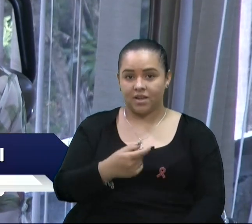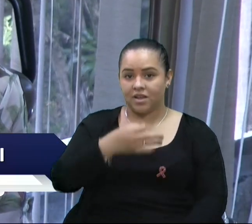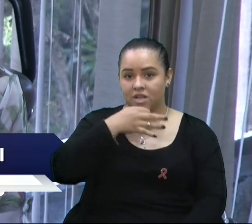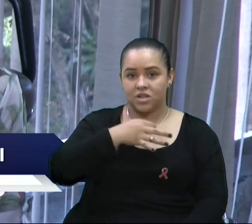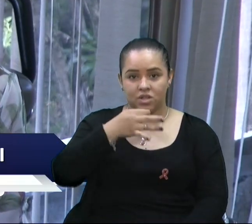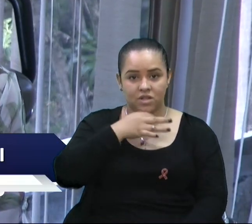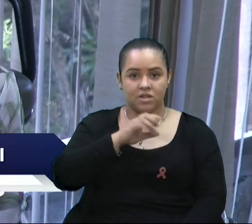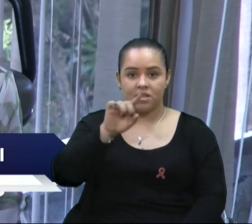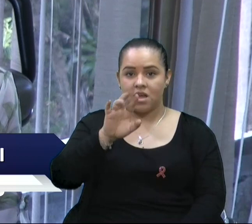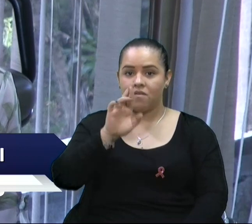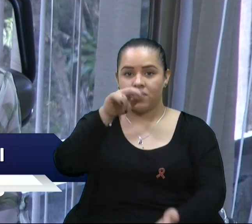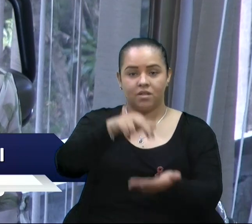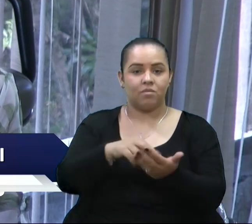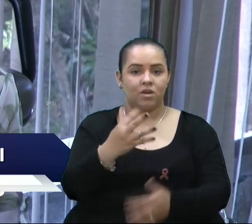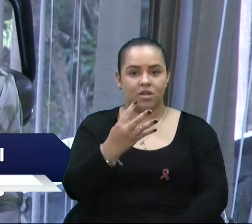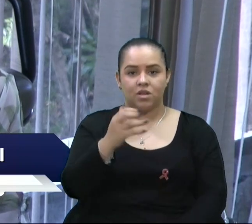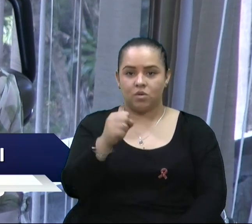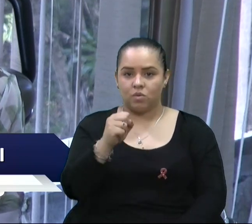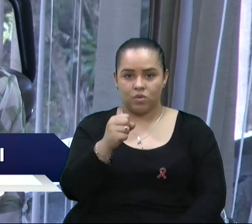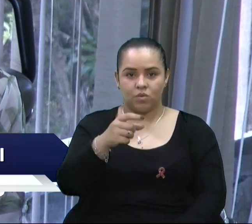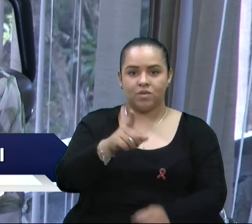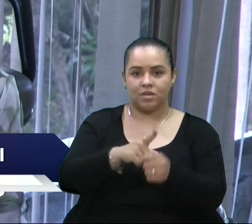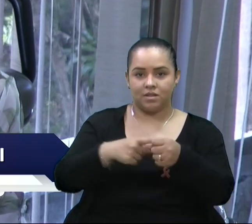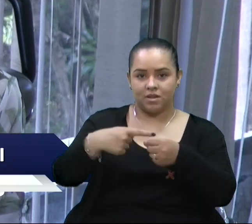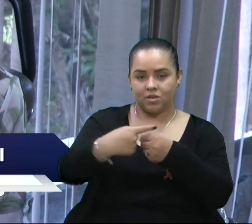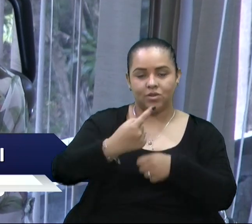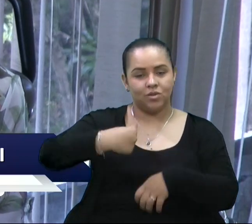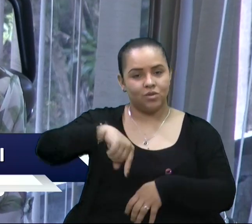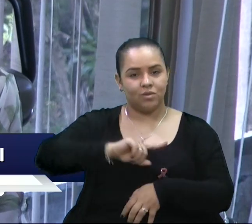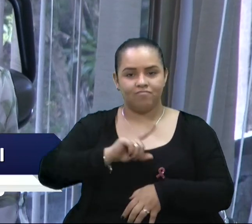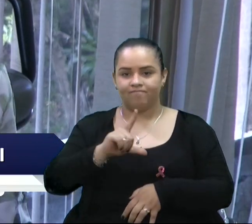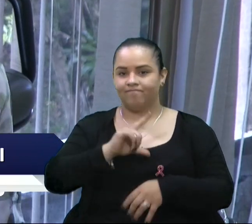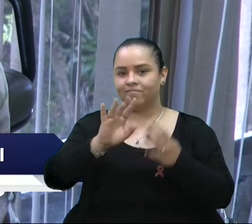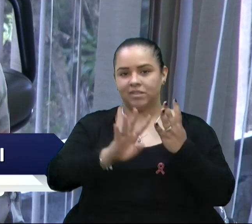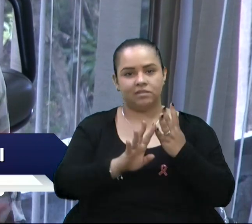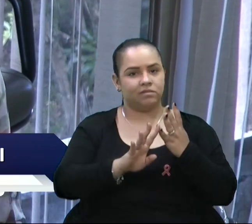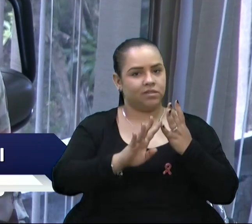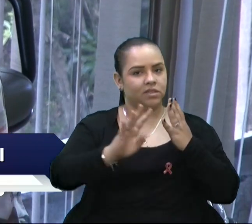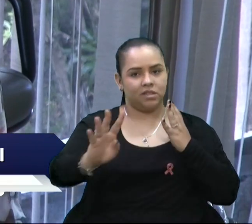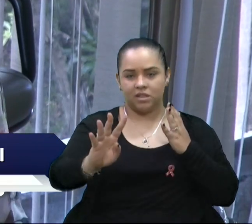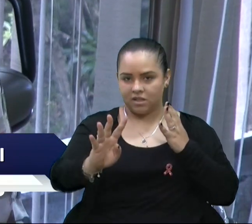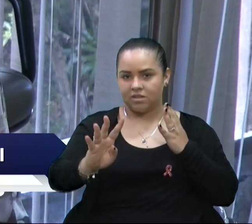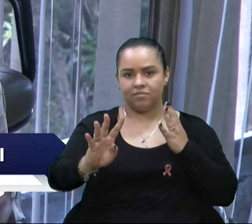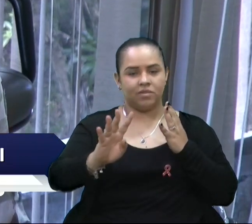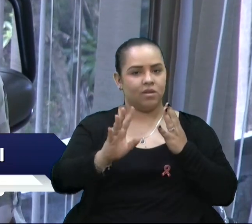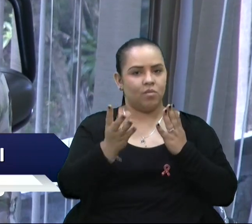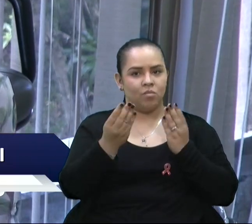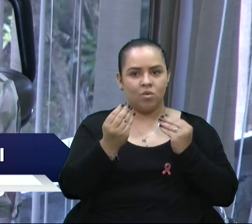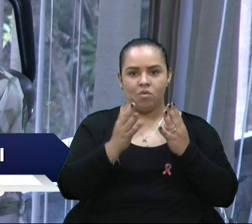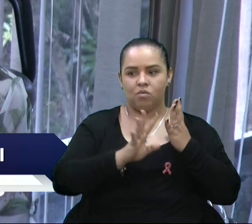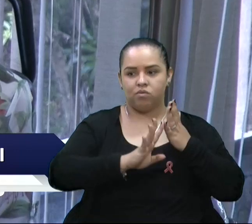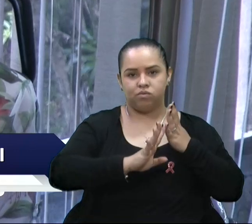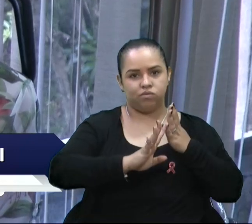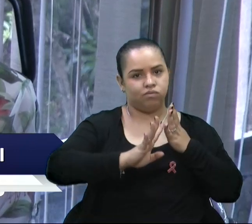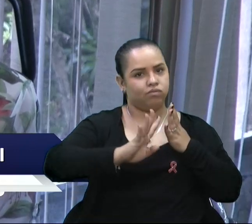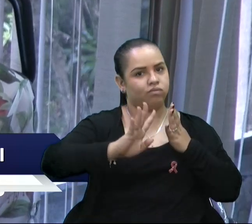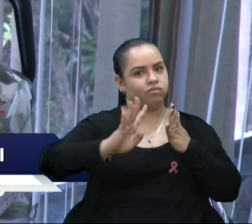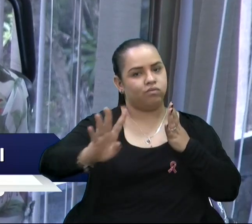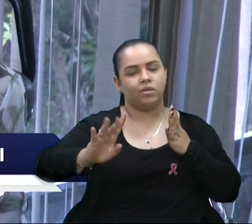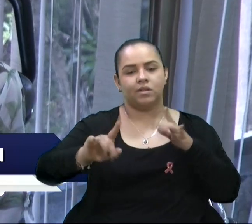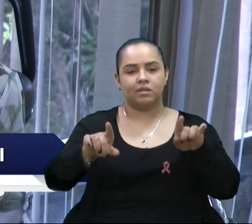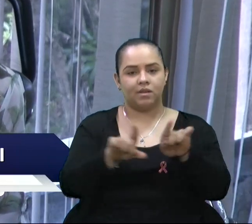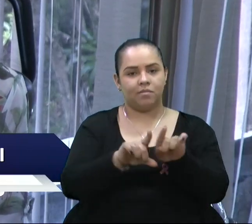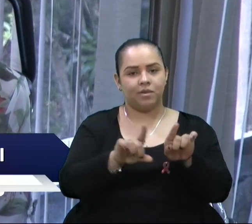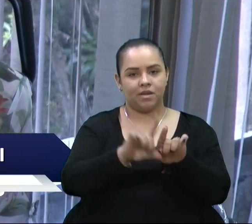municípios. Então, gente tem uma fila muito grande que também é dos municípios da região,